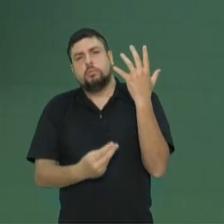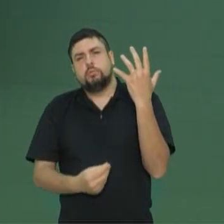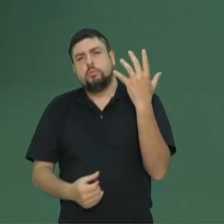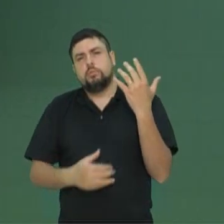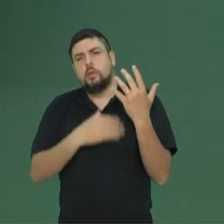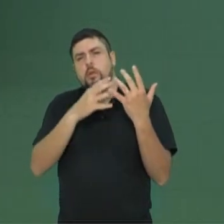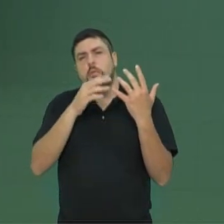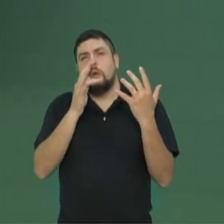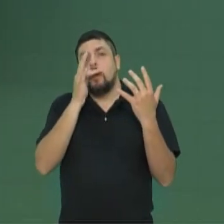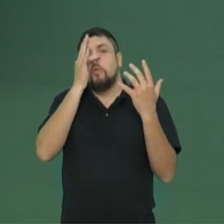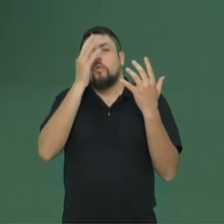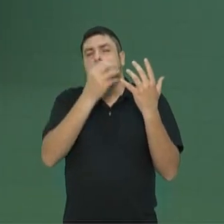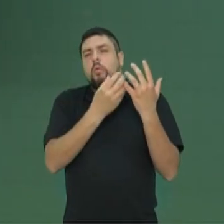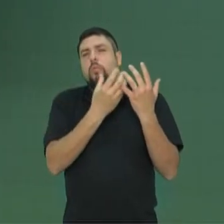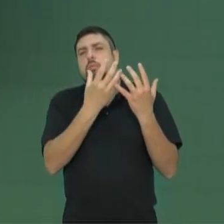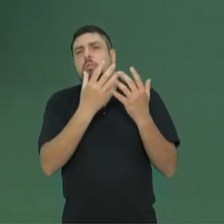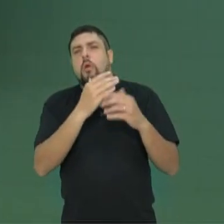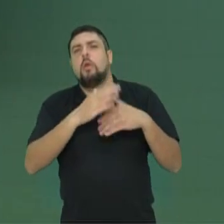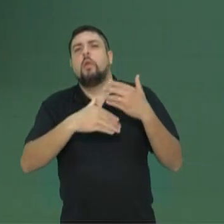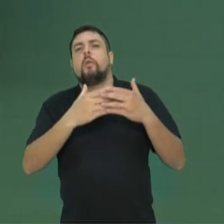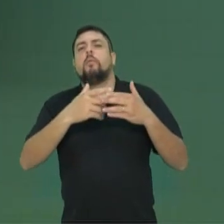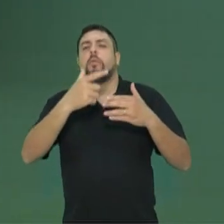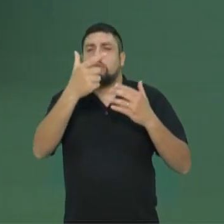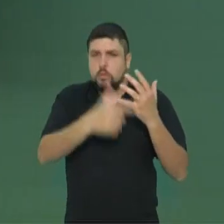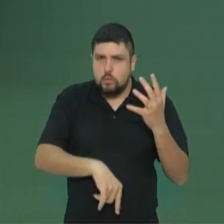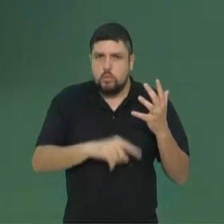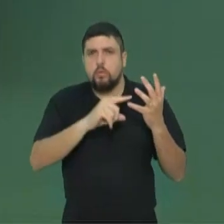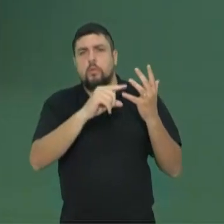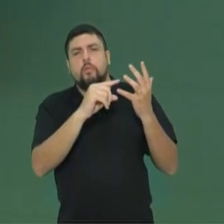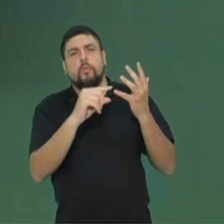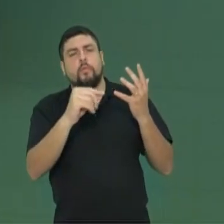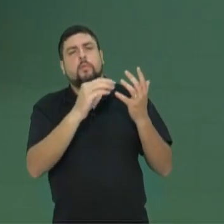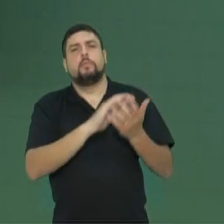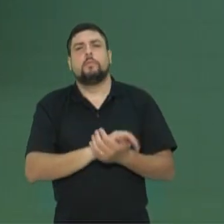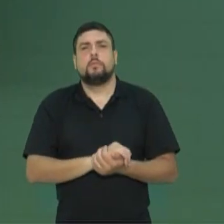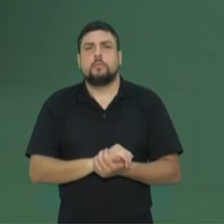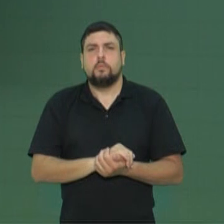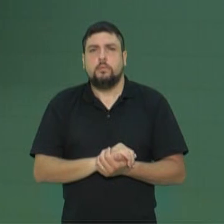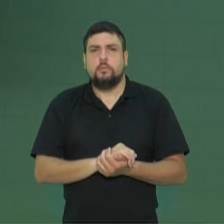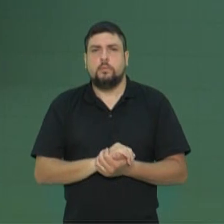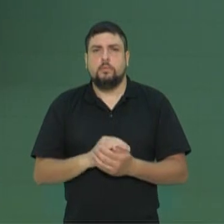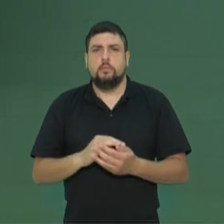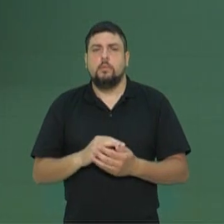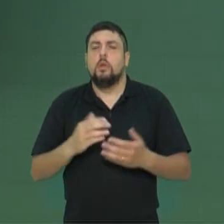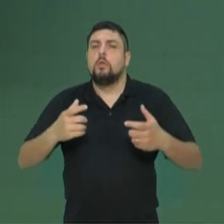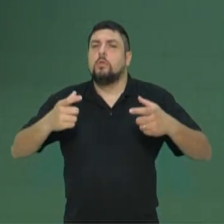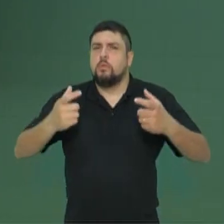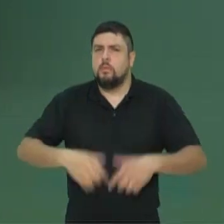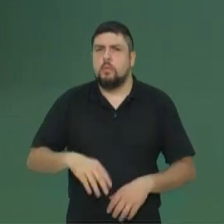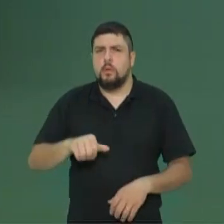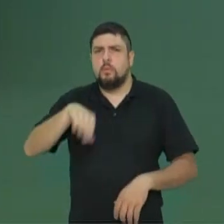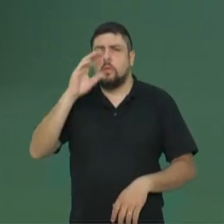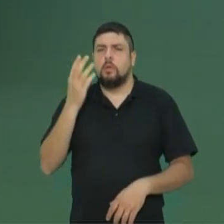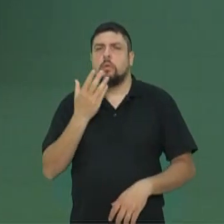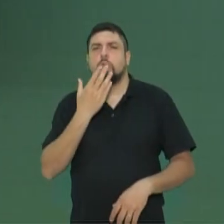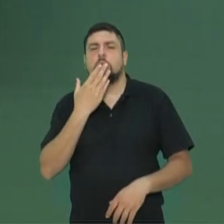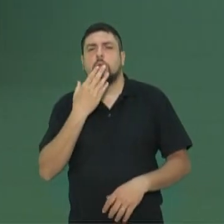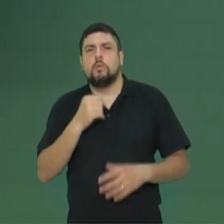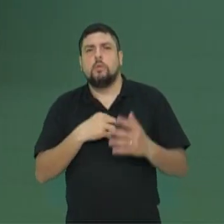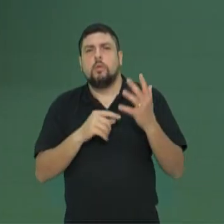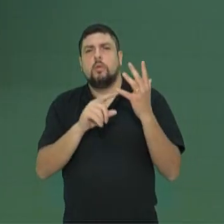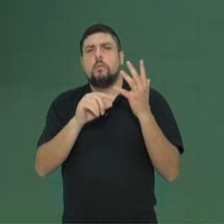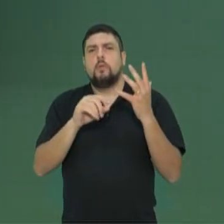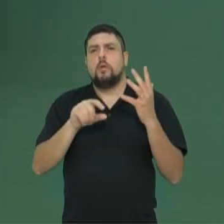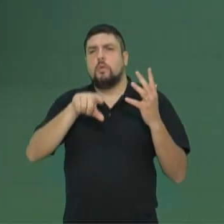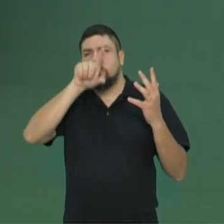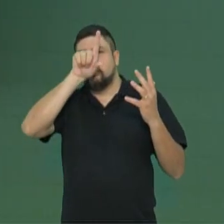e depois vem produzindo folhas de novo. O entardecer está mais colorido no cerrado brasileiro, o que deixa o peixe-flor em festa.